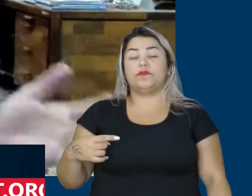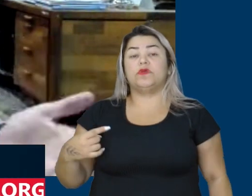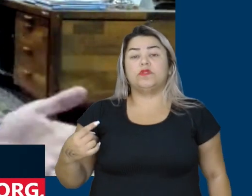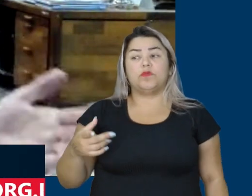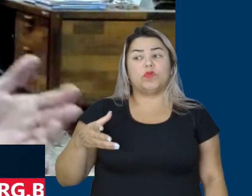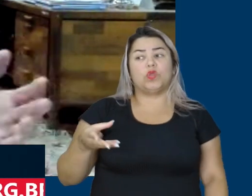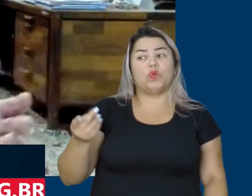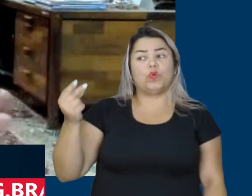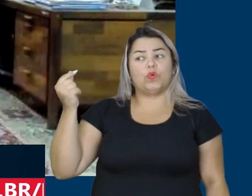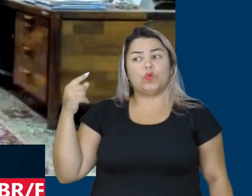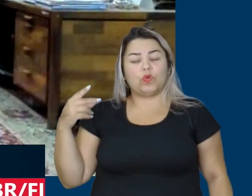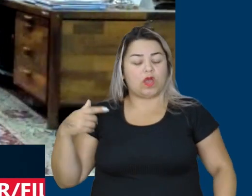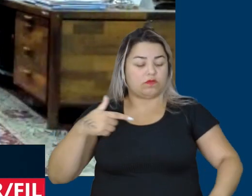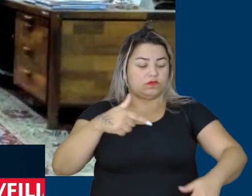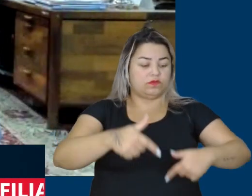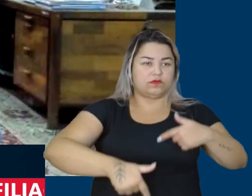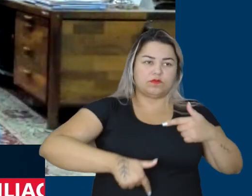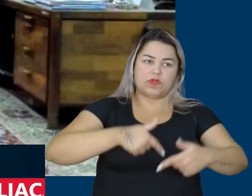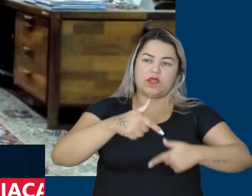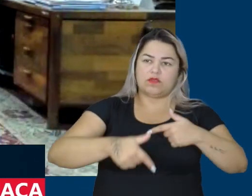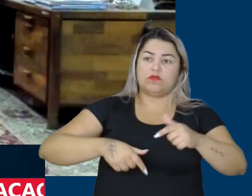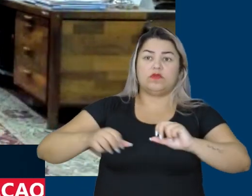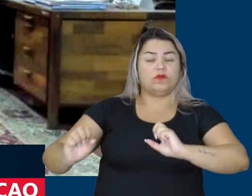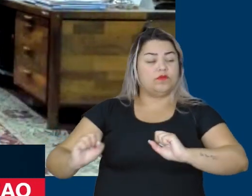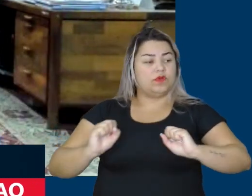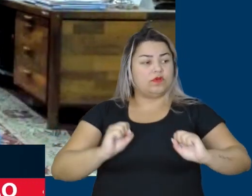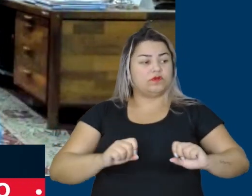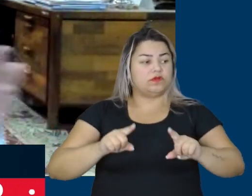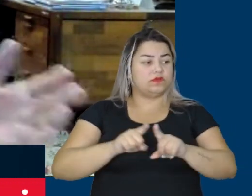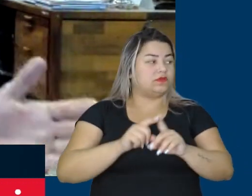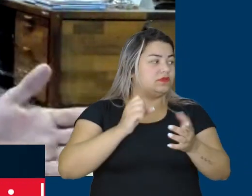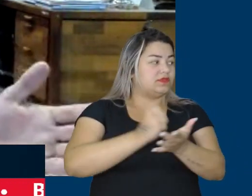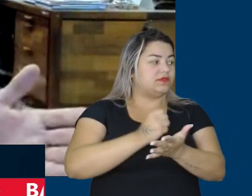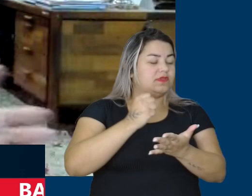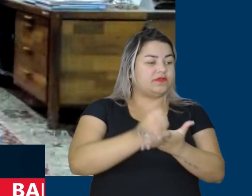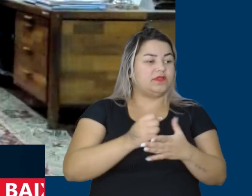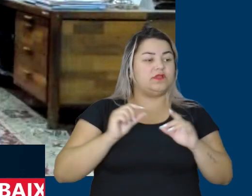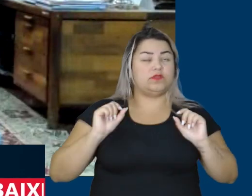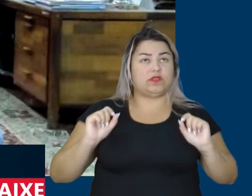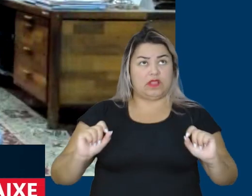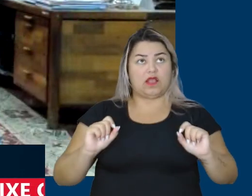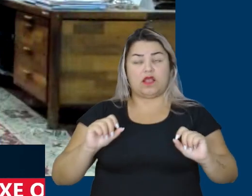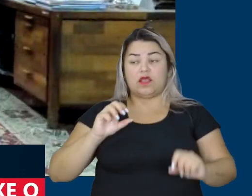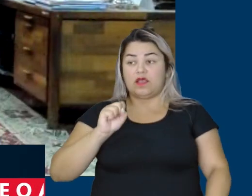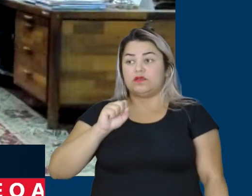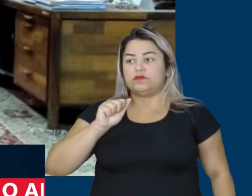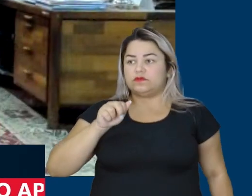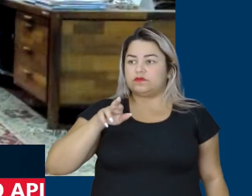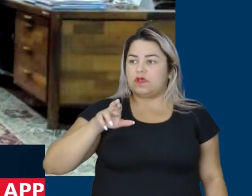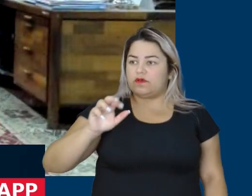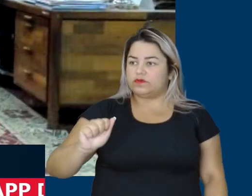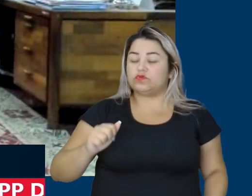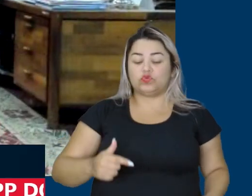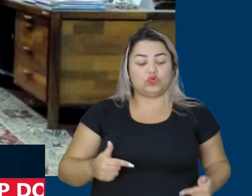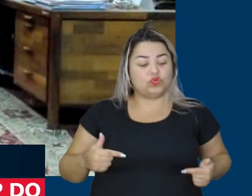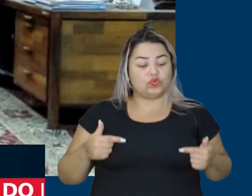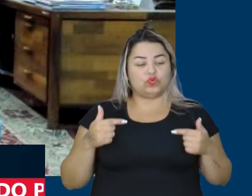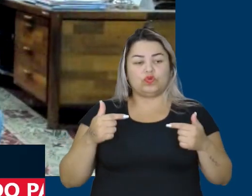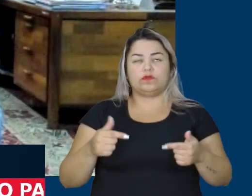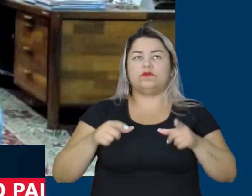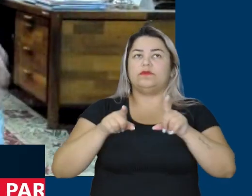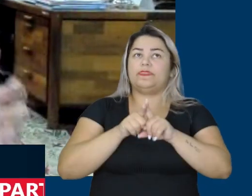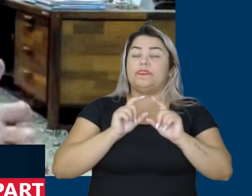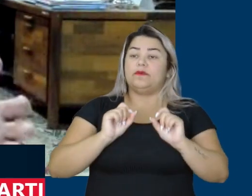diga aos trabalhadores que possam ser contratados na safra, portanto, os safristas, portanto, é um contrato